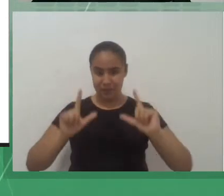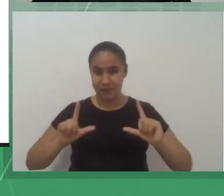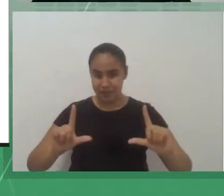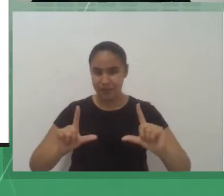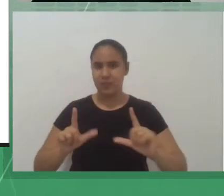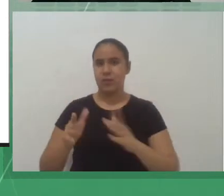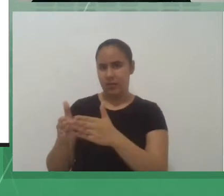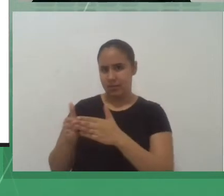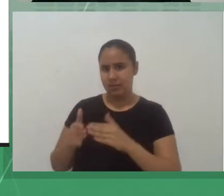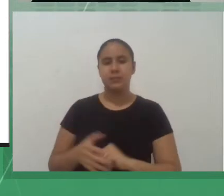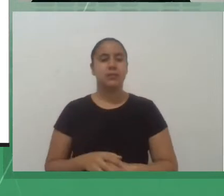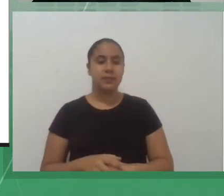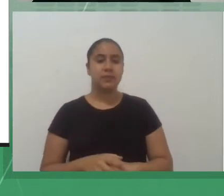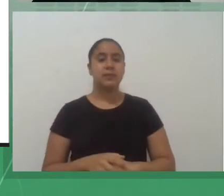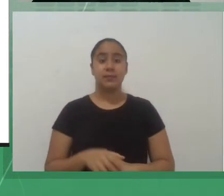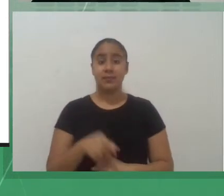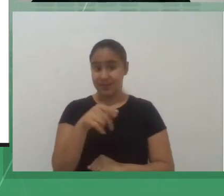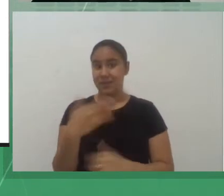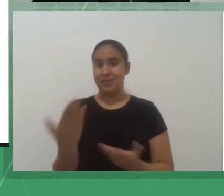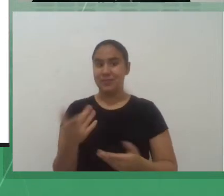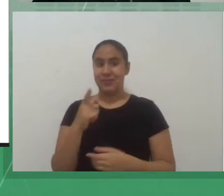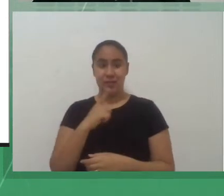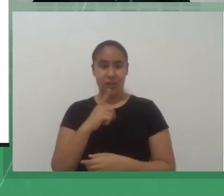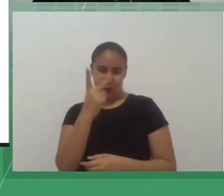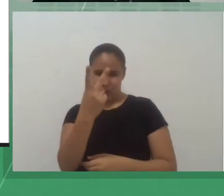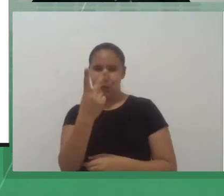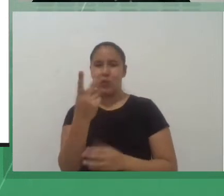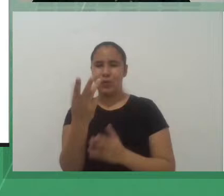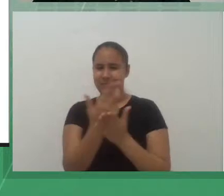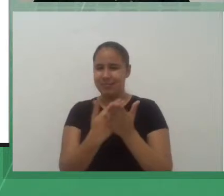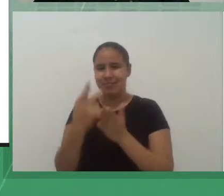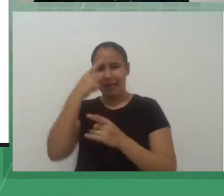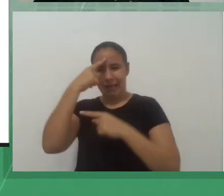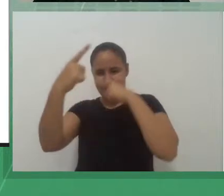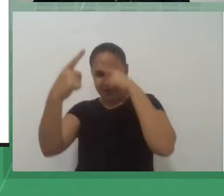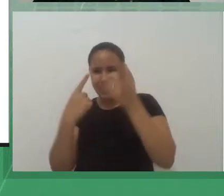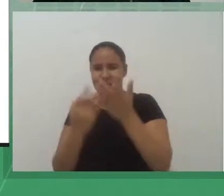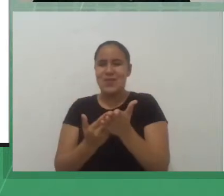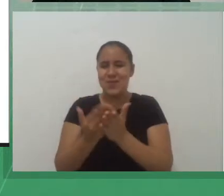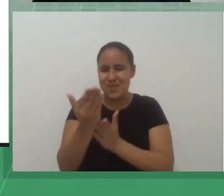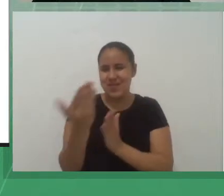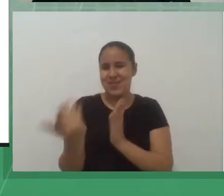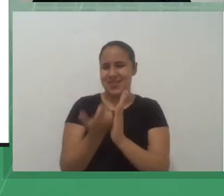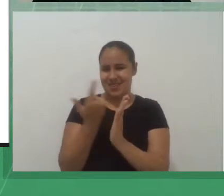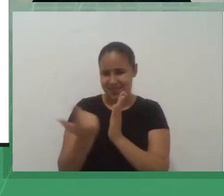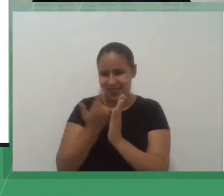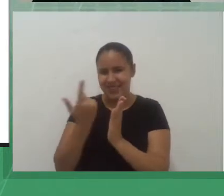E aí, a gente tem mais duas páginas da obra, temos um momento ali em que,